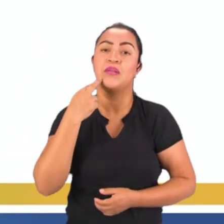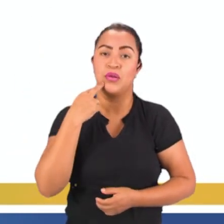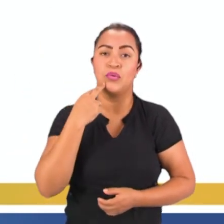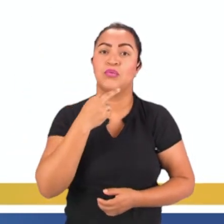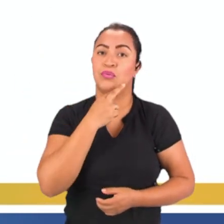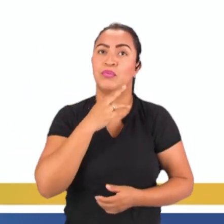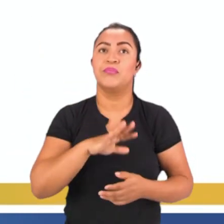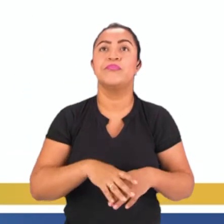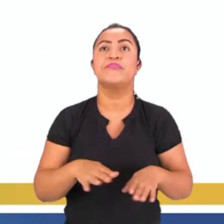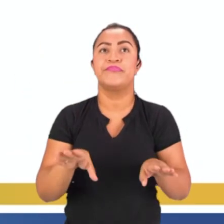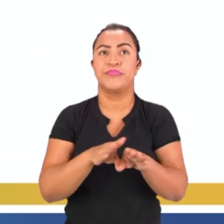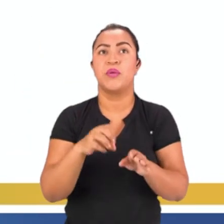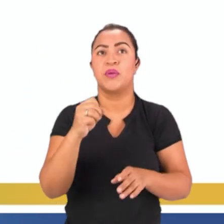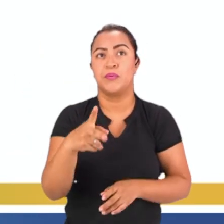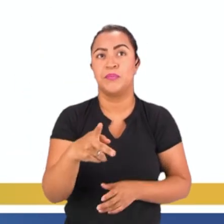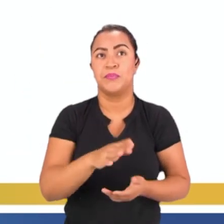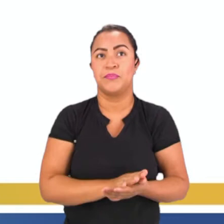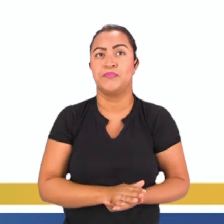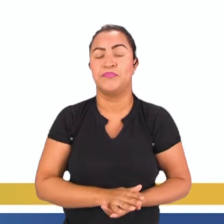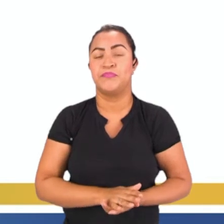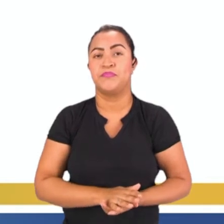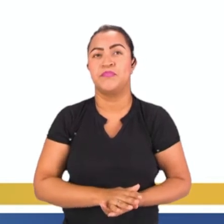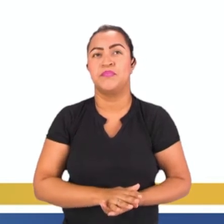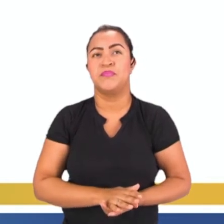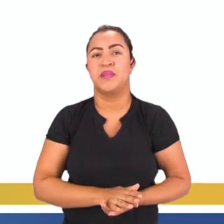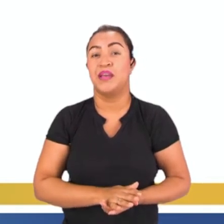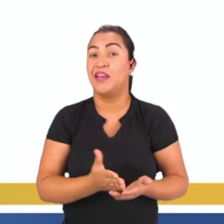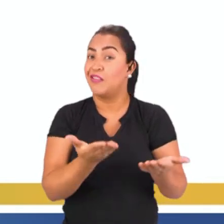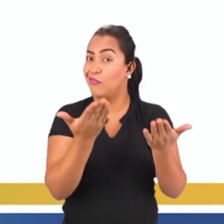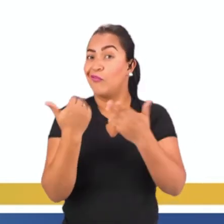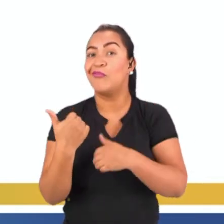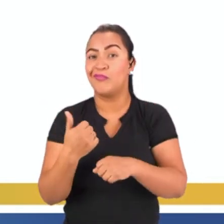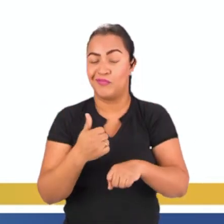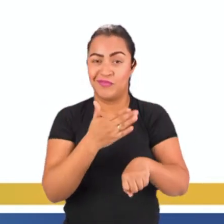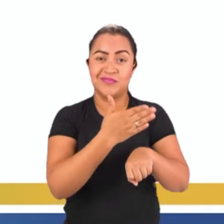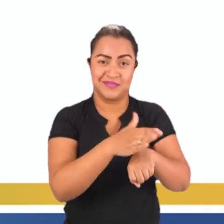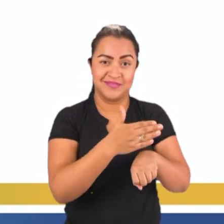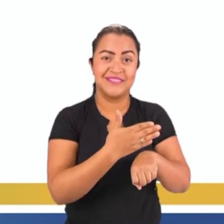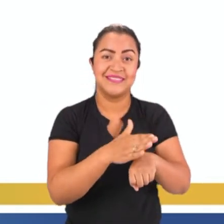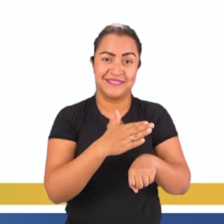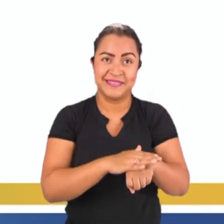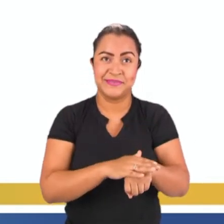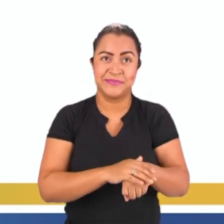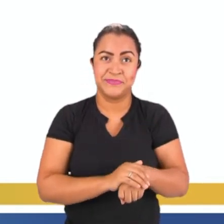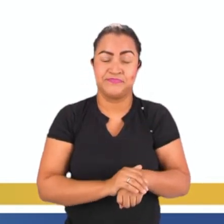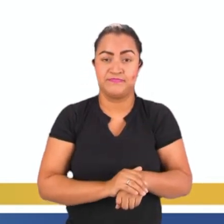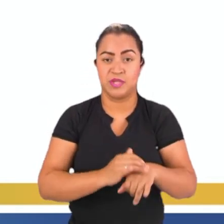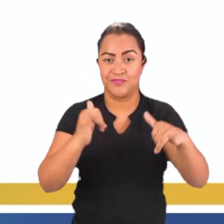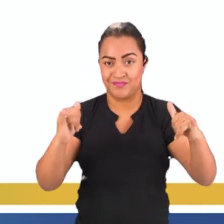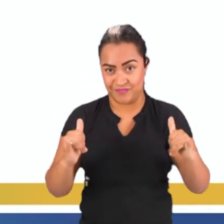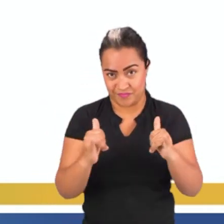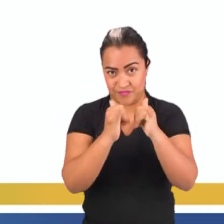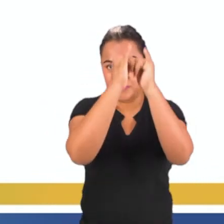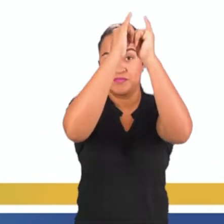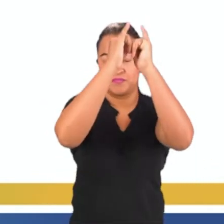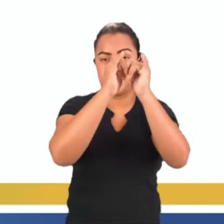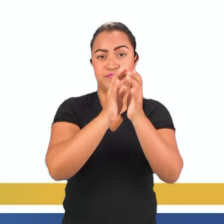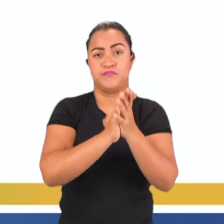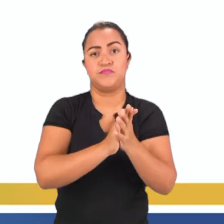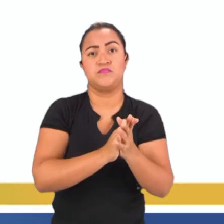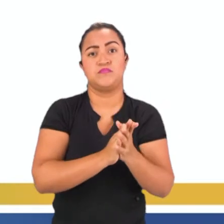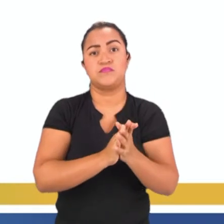Ok? Então, vamos lá exercitar isso aí? As usinas hidrelétricas suprem